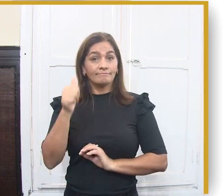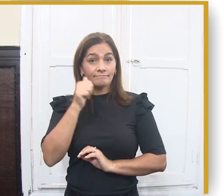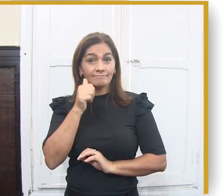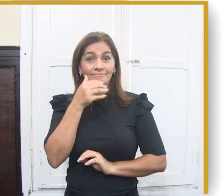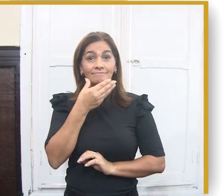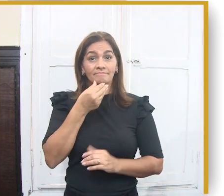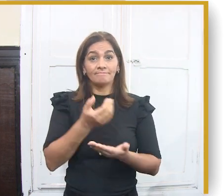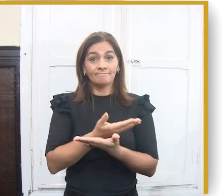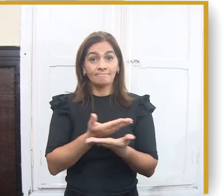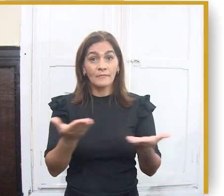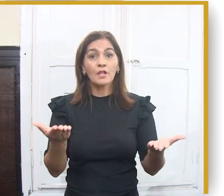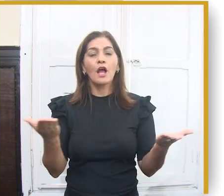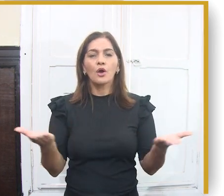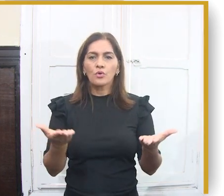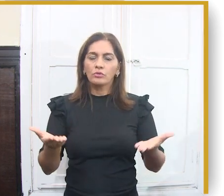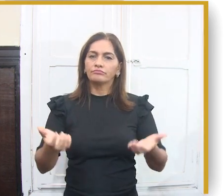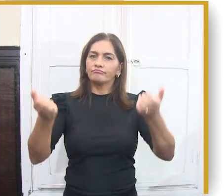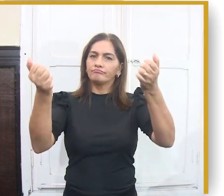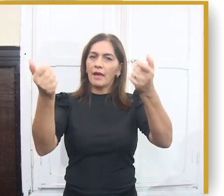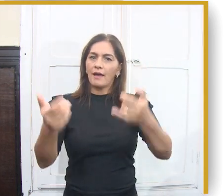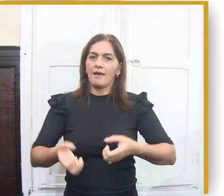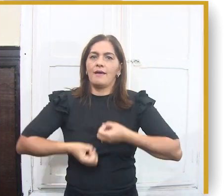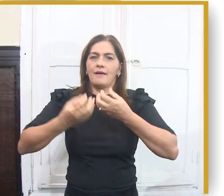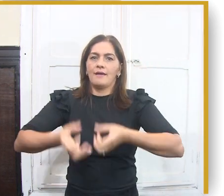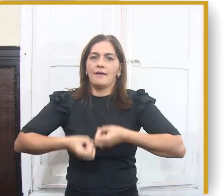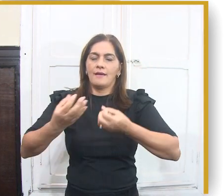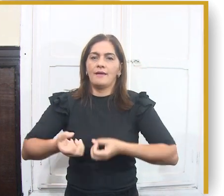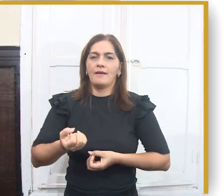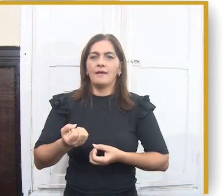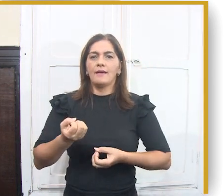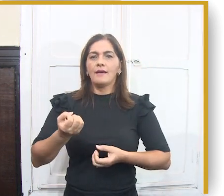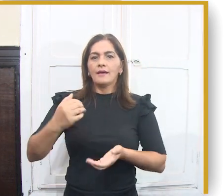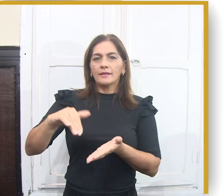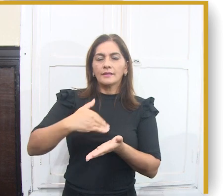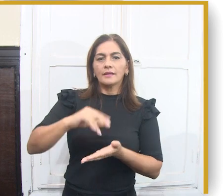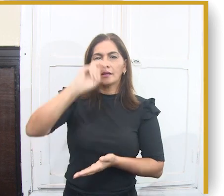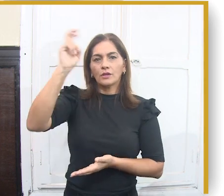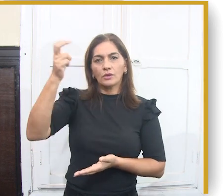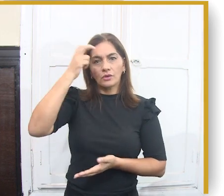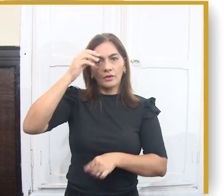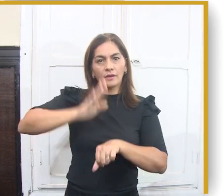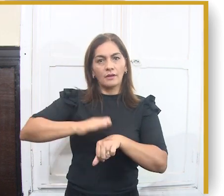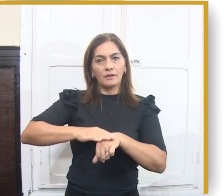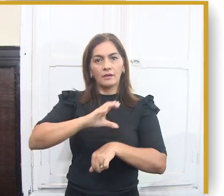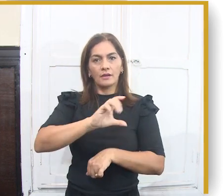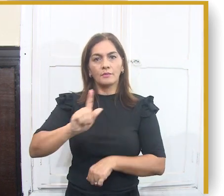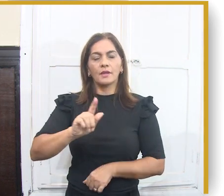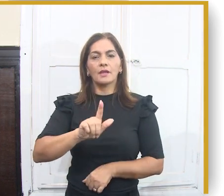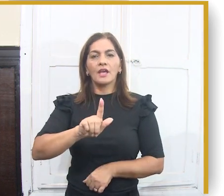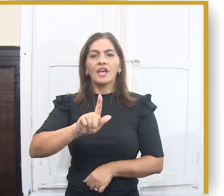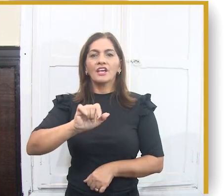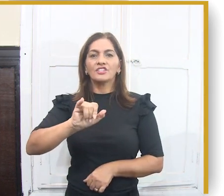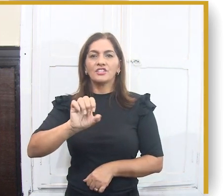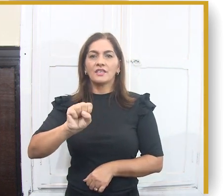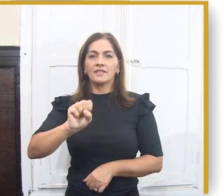Ruino. Fiquem o nosso registro e agradecimento pela presença de cada um.